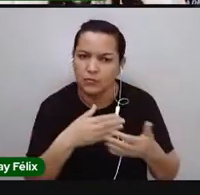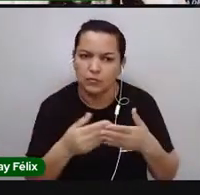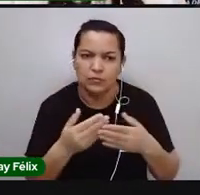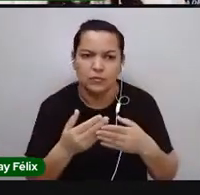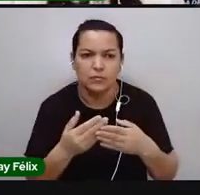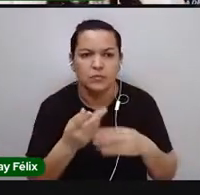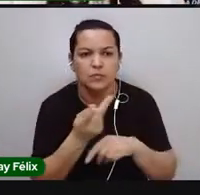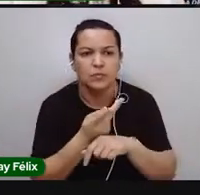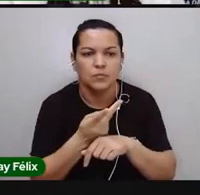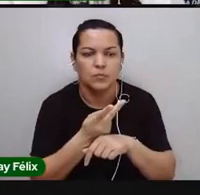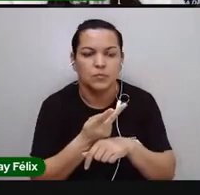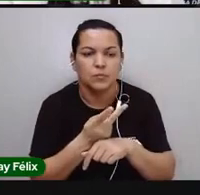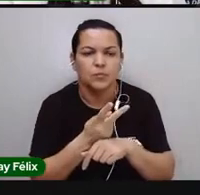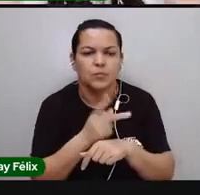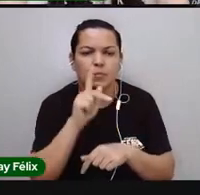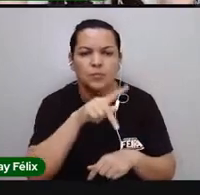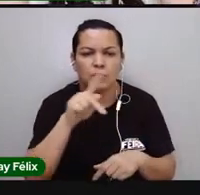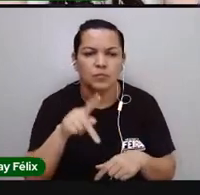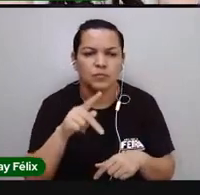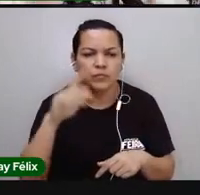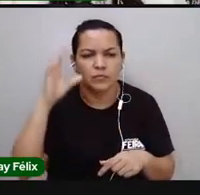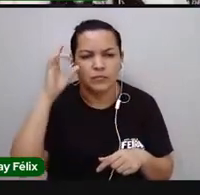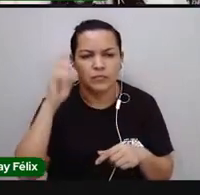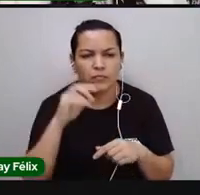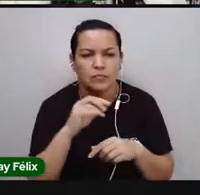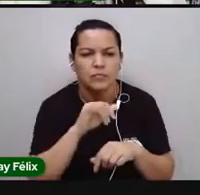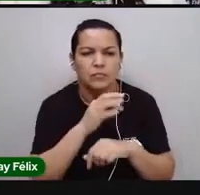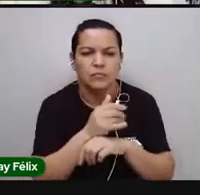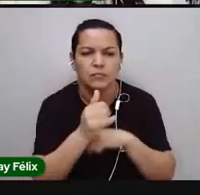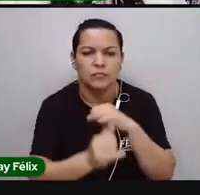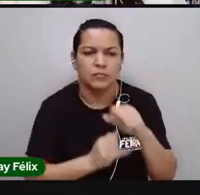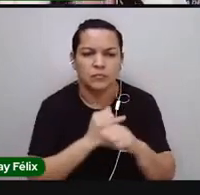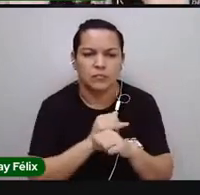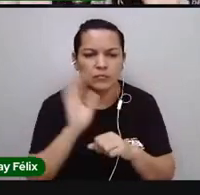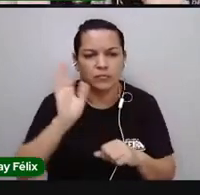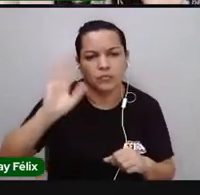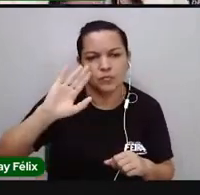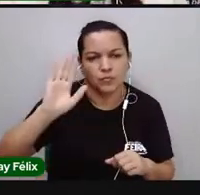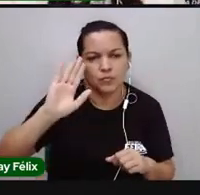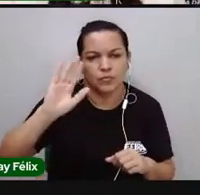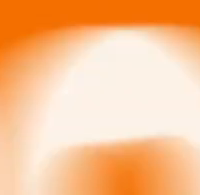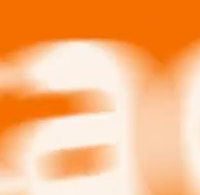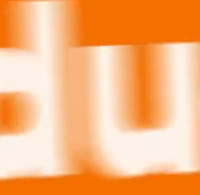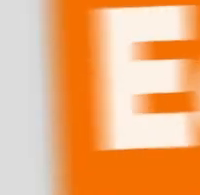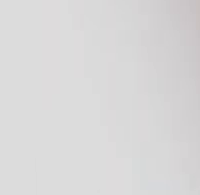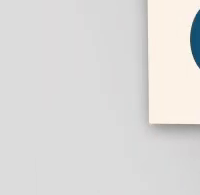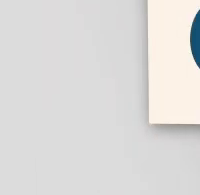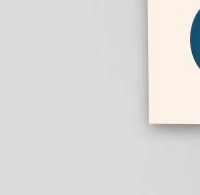contato comigo pelas redes sociais. Até mais. Grande abraço. Tchau, tchau.